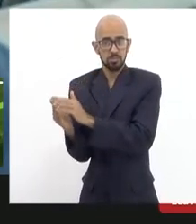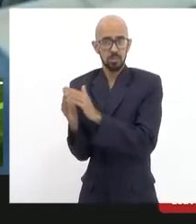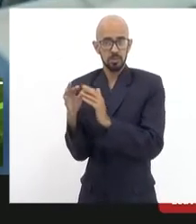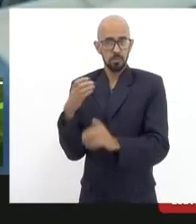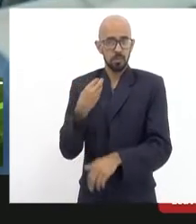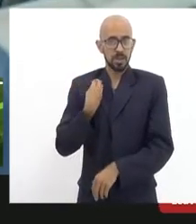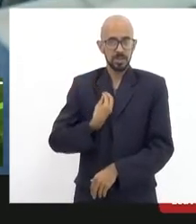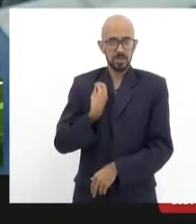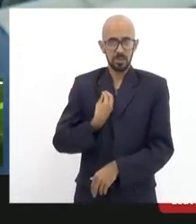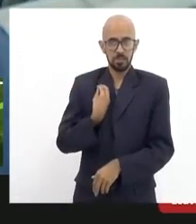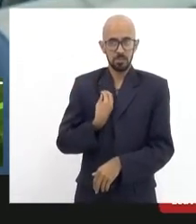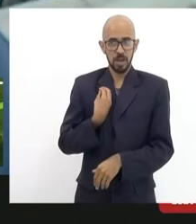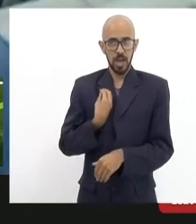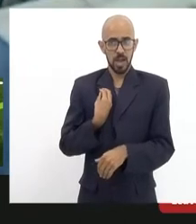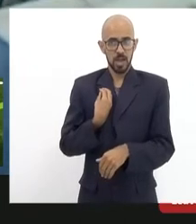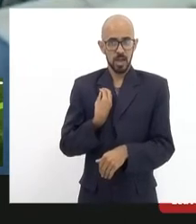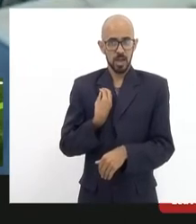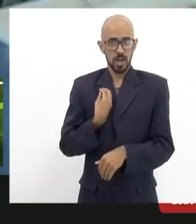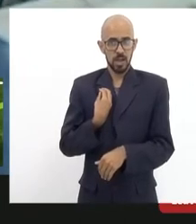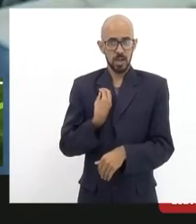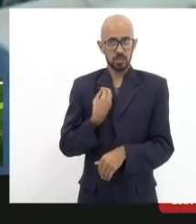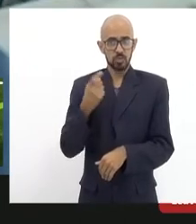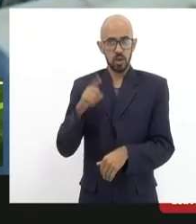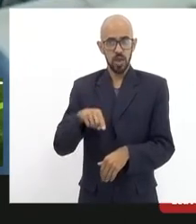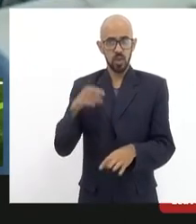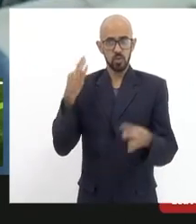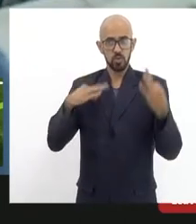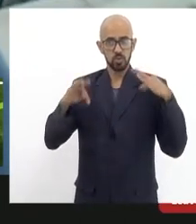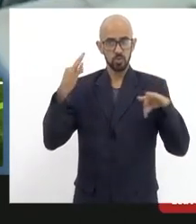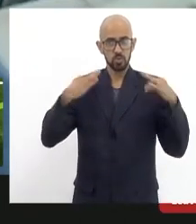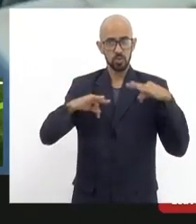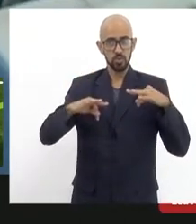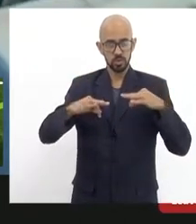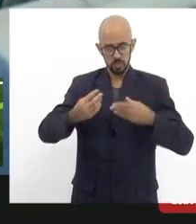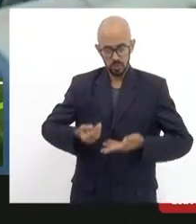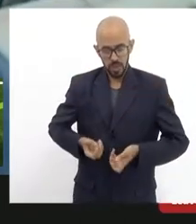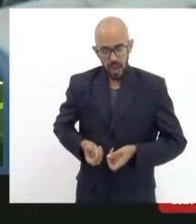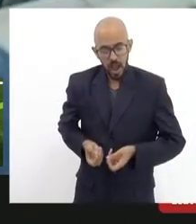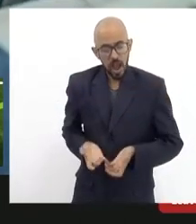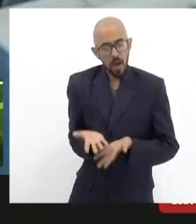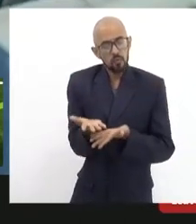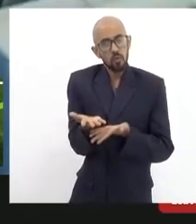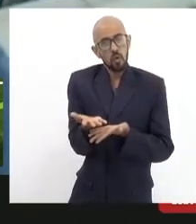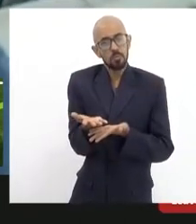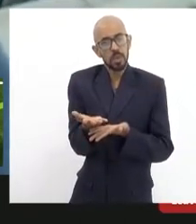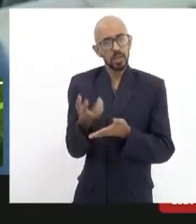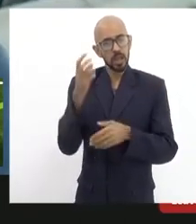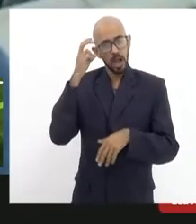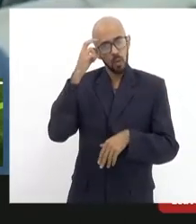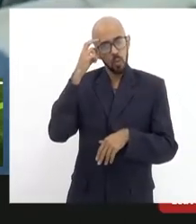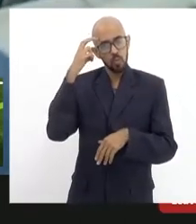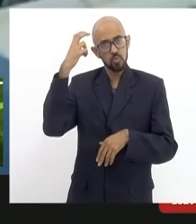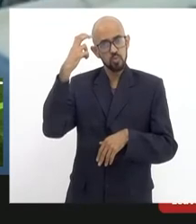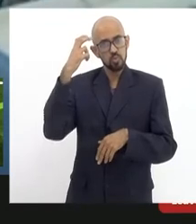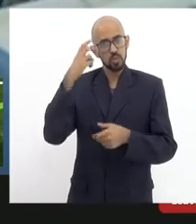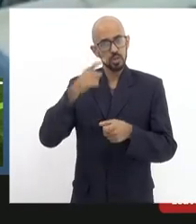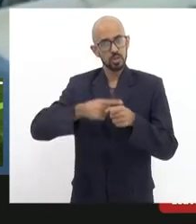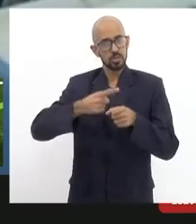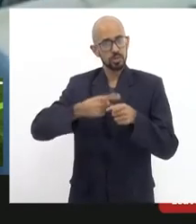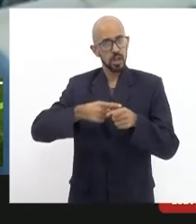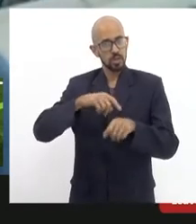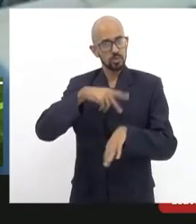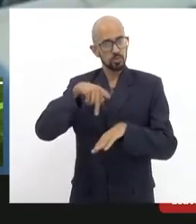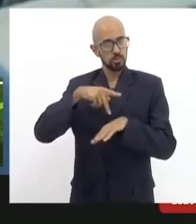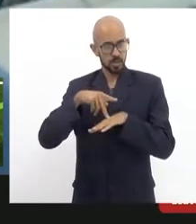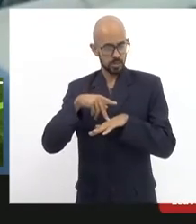é um turismo predatório é um turismo ao contrário que alimenta a cultura do bairro da cidade e até do país